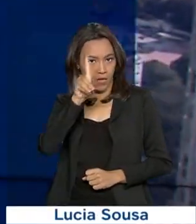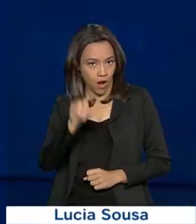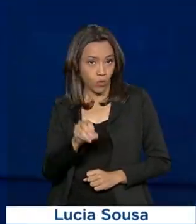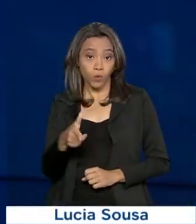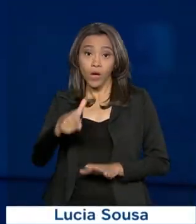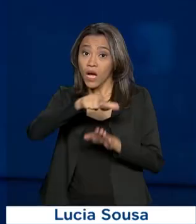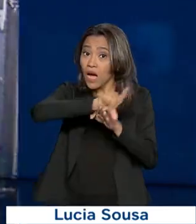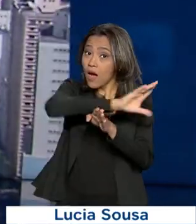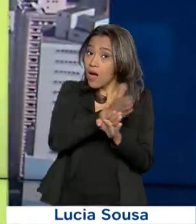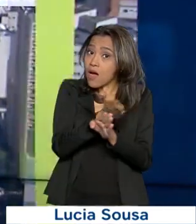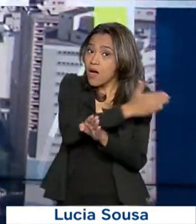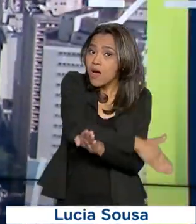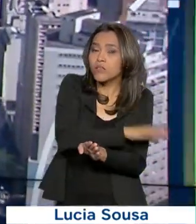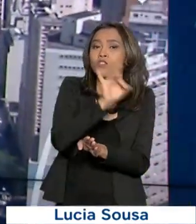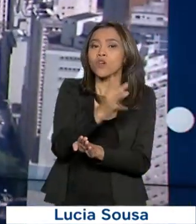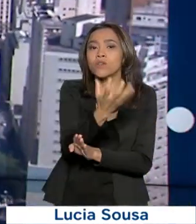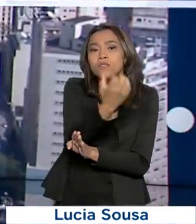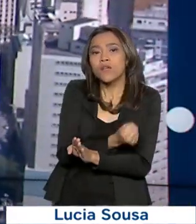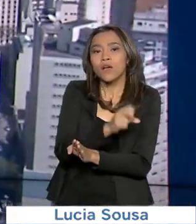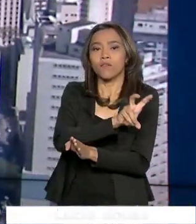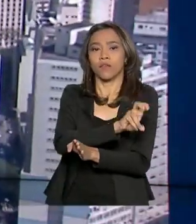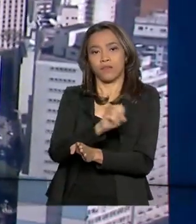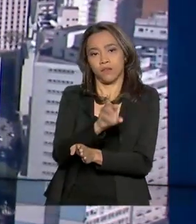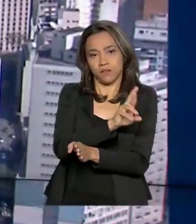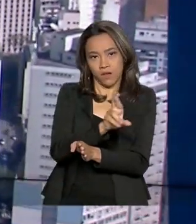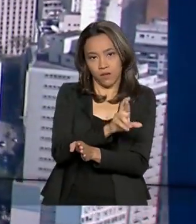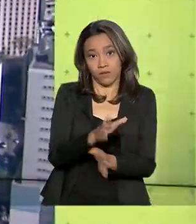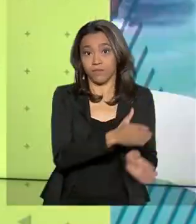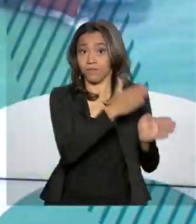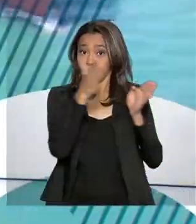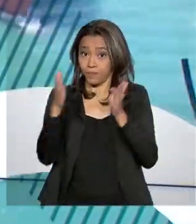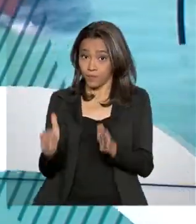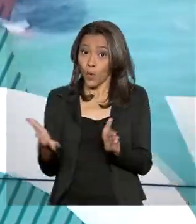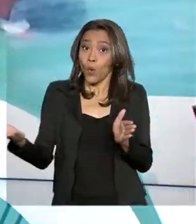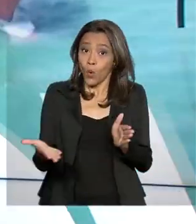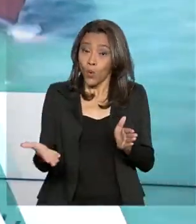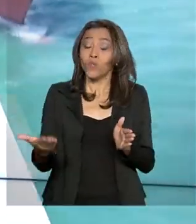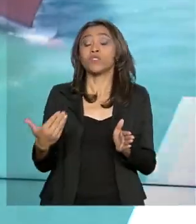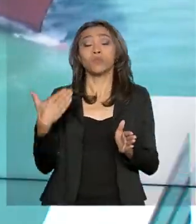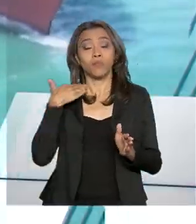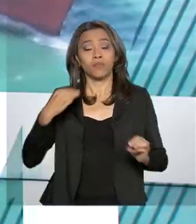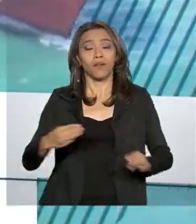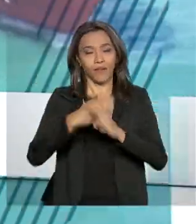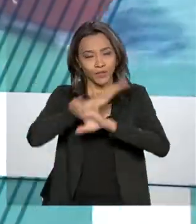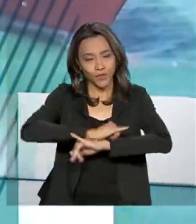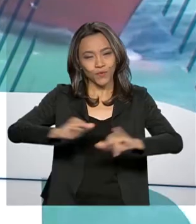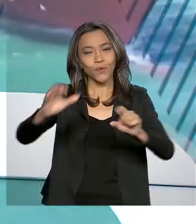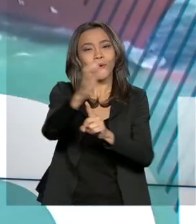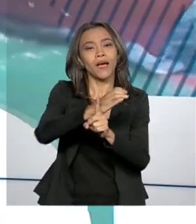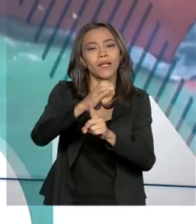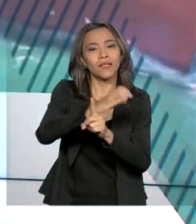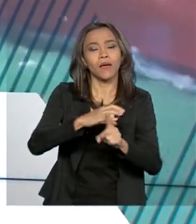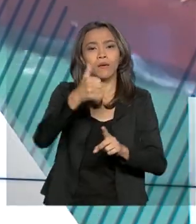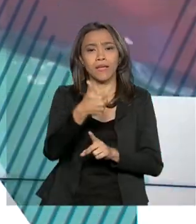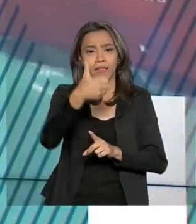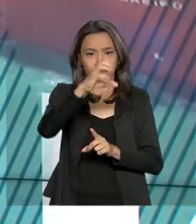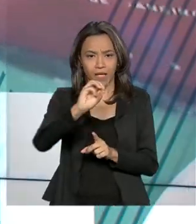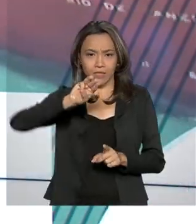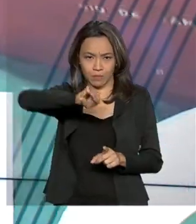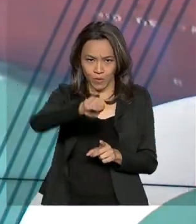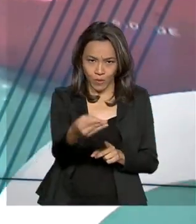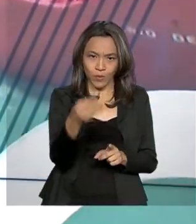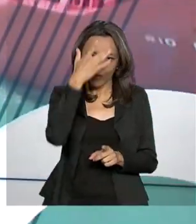estava autorizada a retirada de até R$,00. Hoje, a Caixa divulgou o calendário para saque. 10 milhões de pessoas